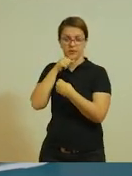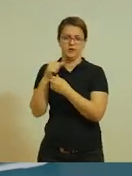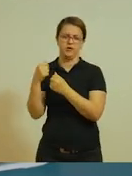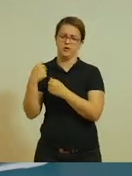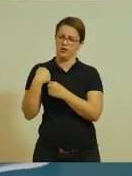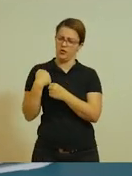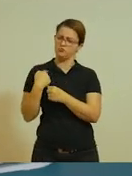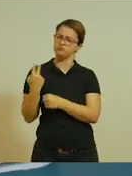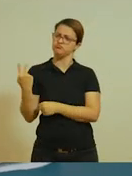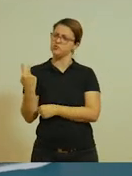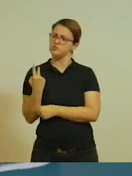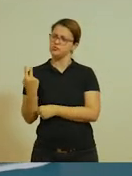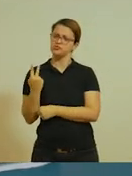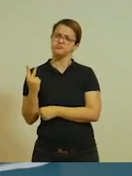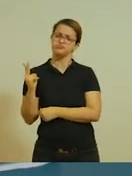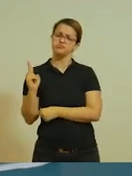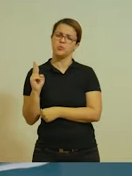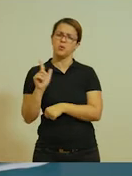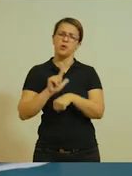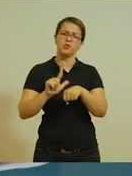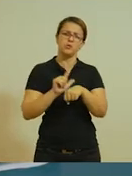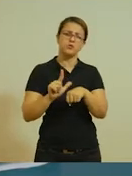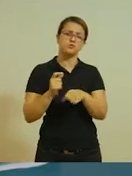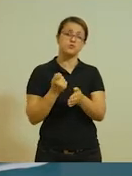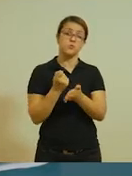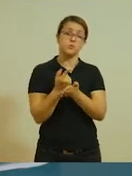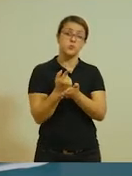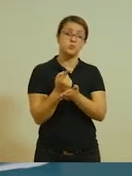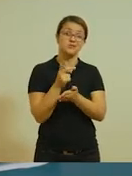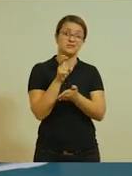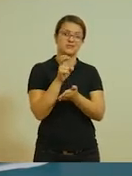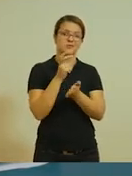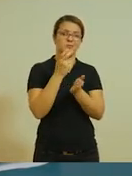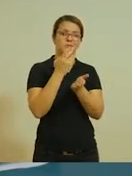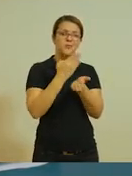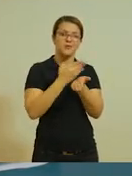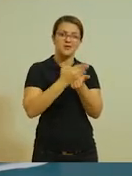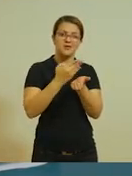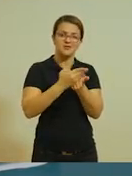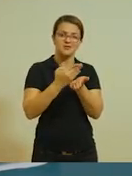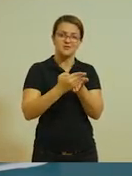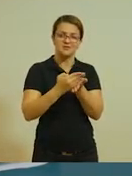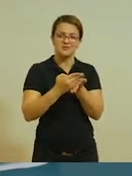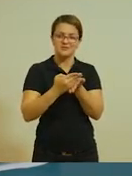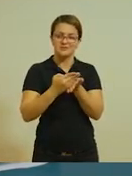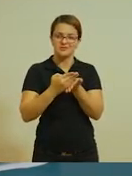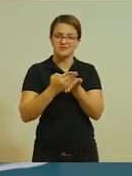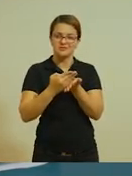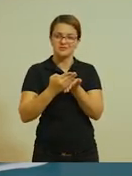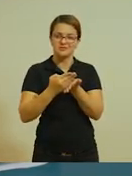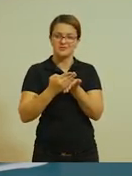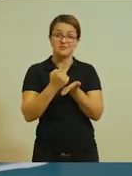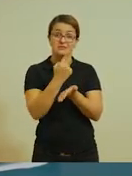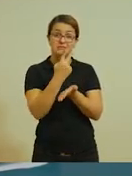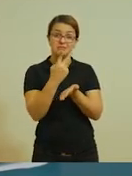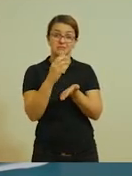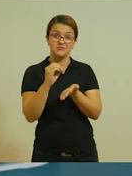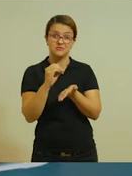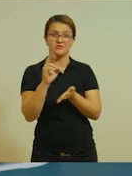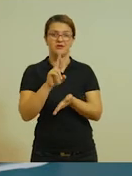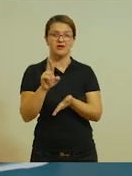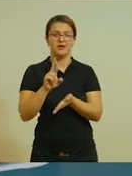até a loja e compramos o aparelho em 5 parcelas no valor de R 120. Qual será o valor desse celular?